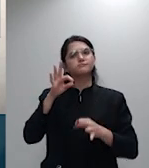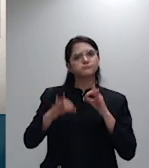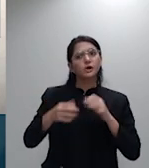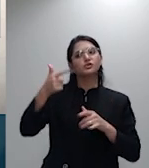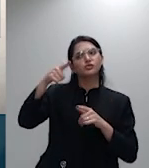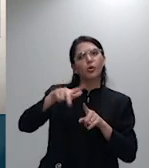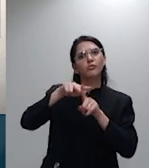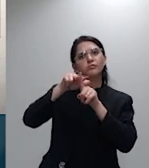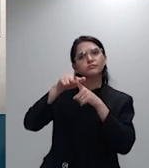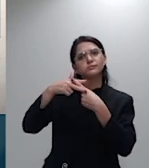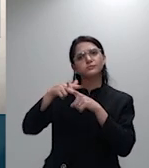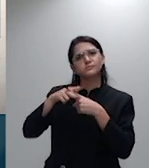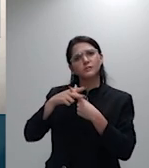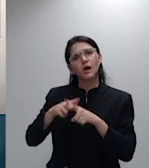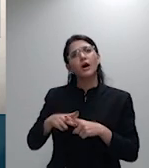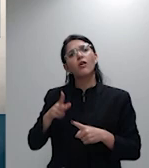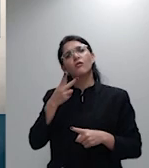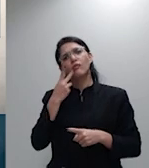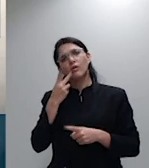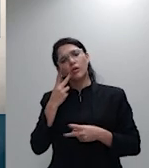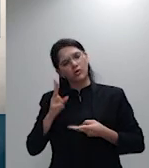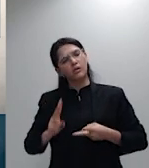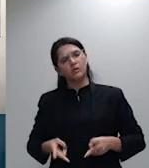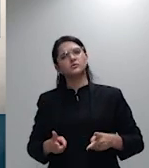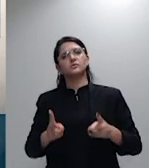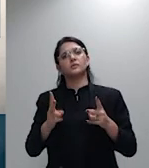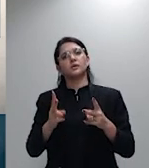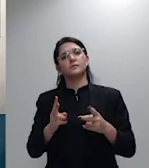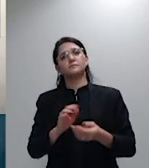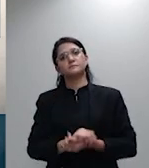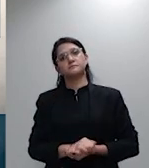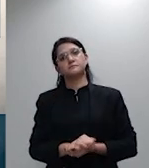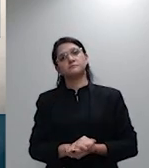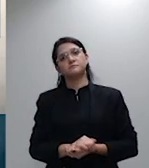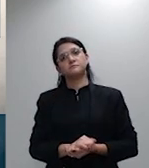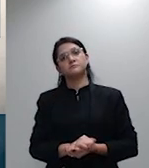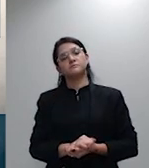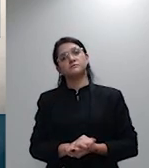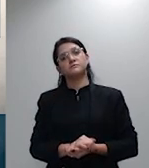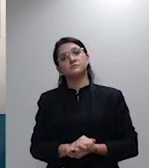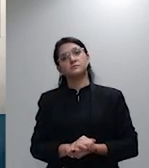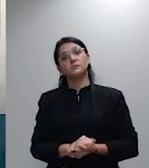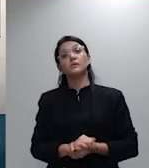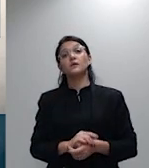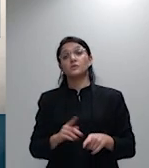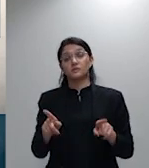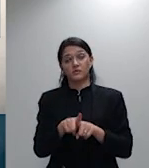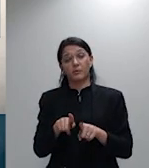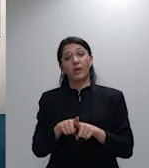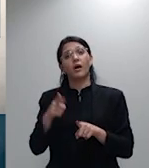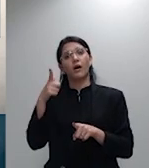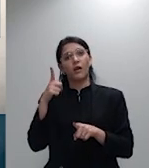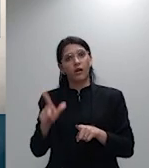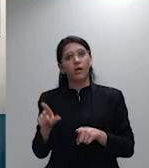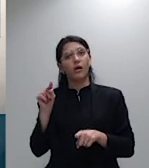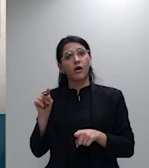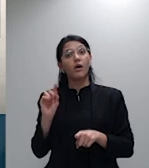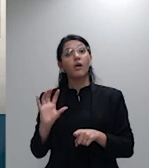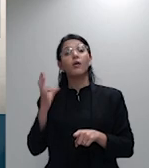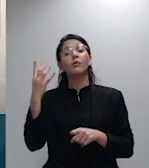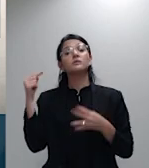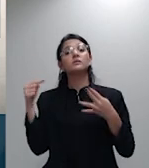demanda e inclusive lá as partes já são